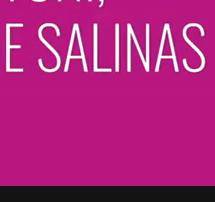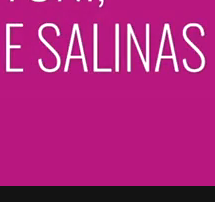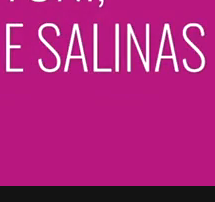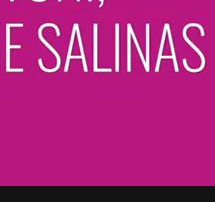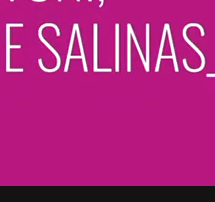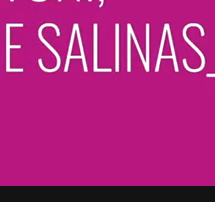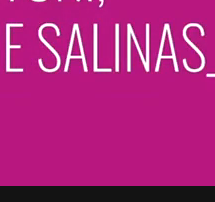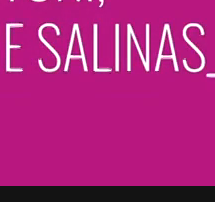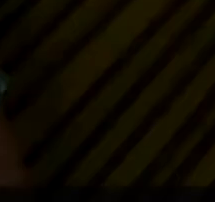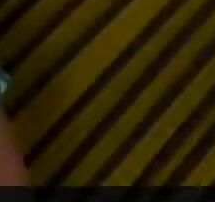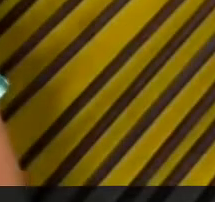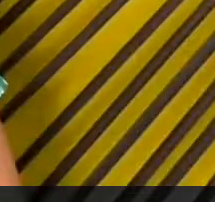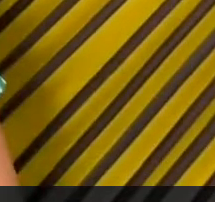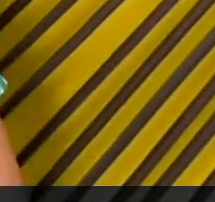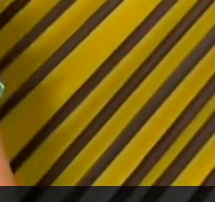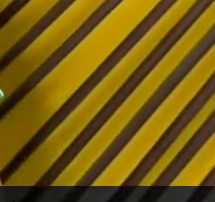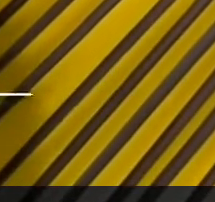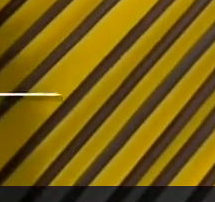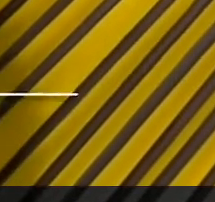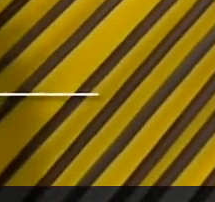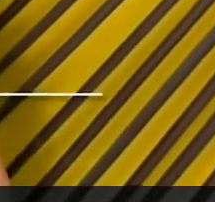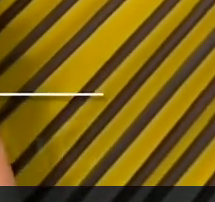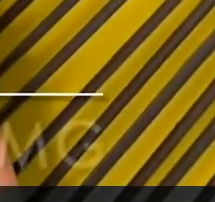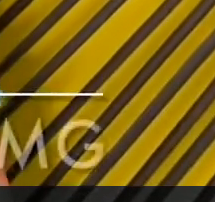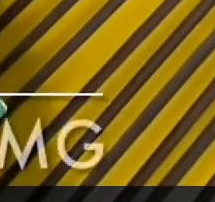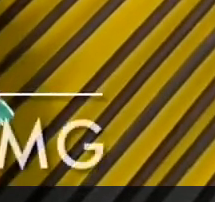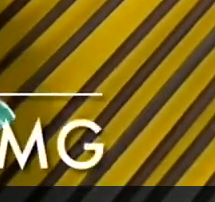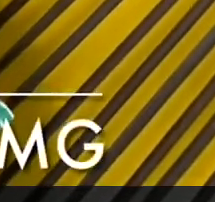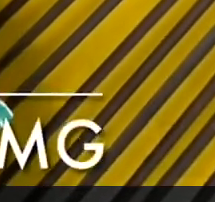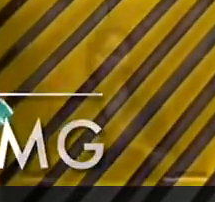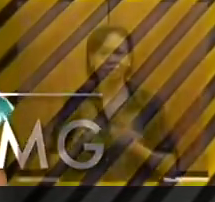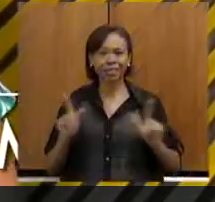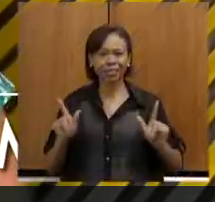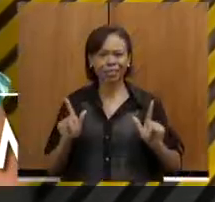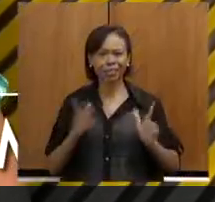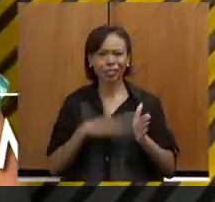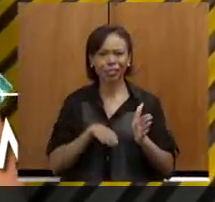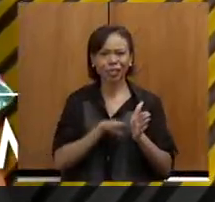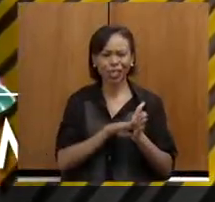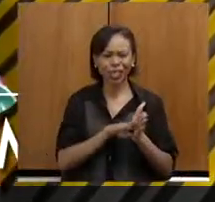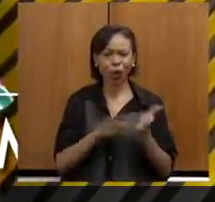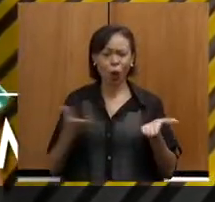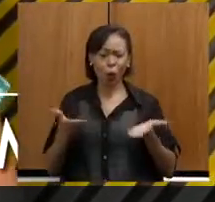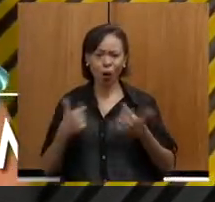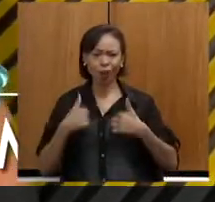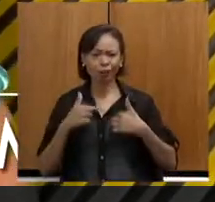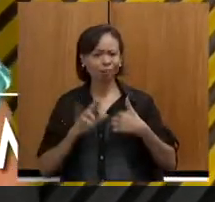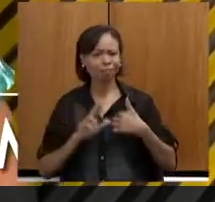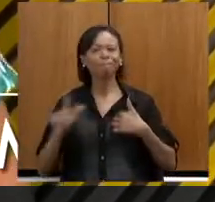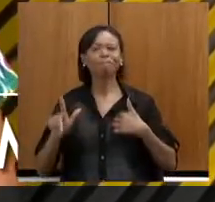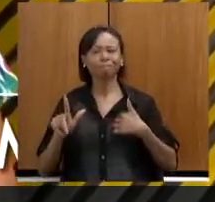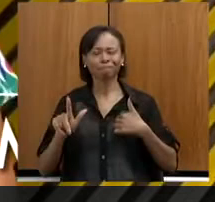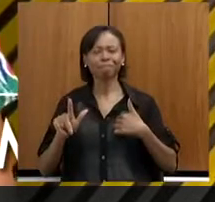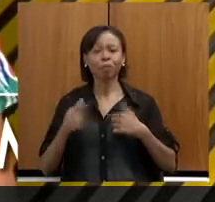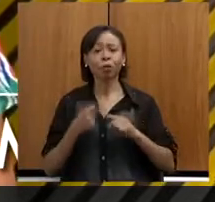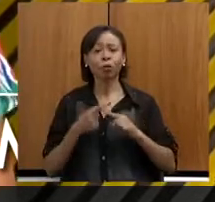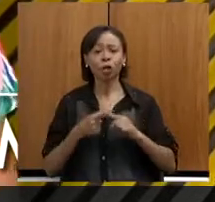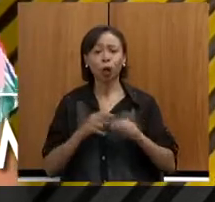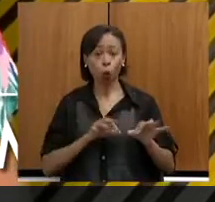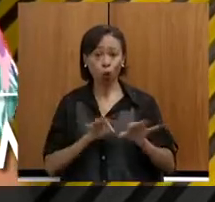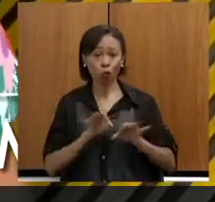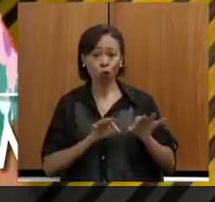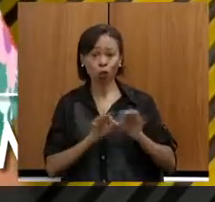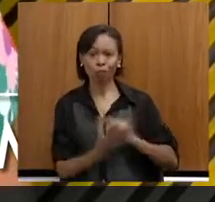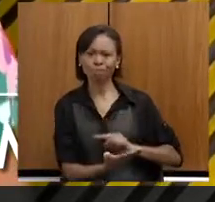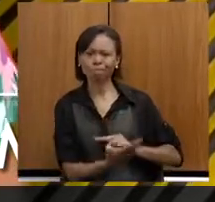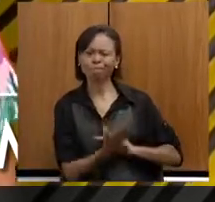que eu não sou mais a mesma que eu cheguei aqui, com certeza absoluta. O projeto chegou na minha